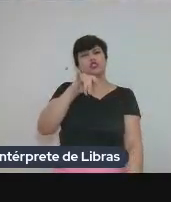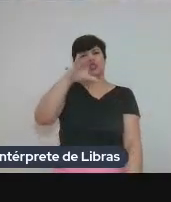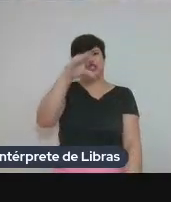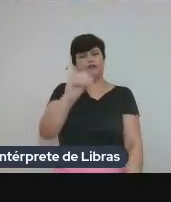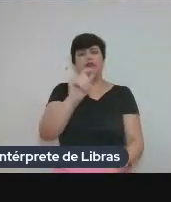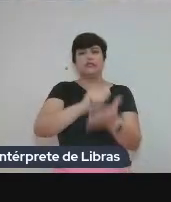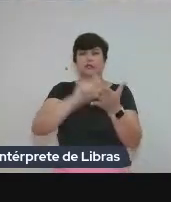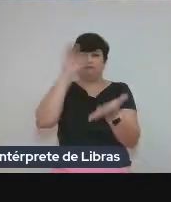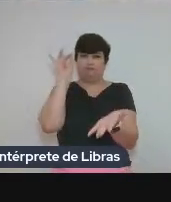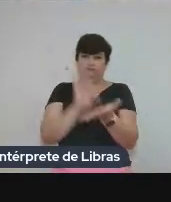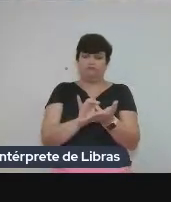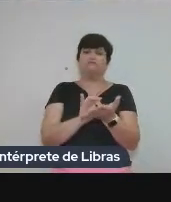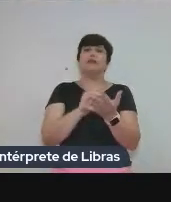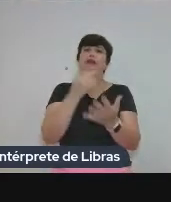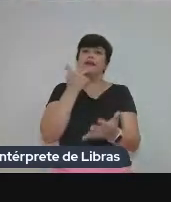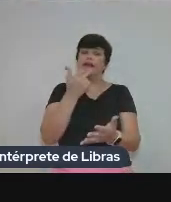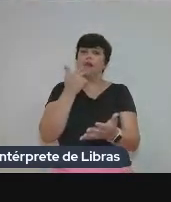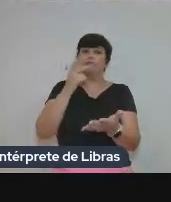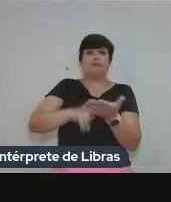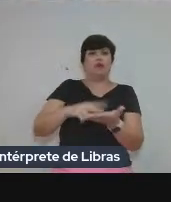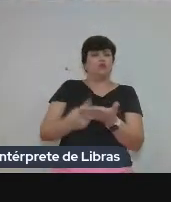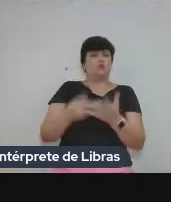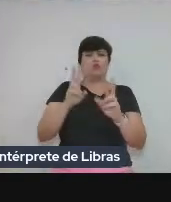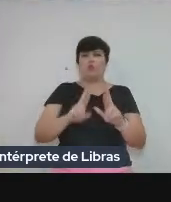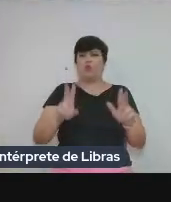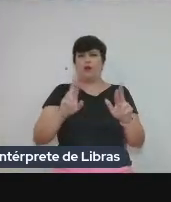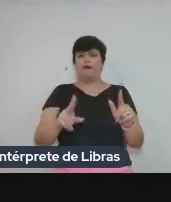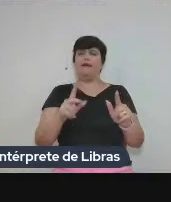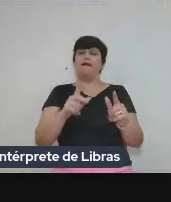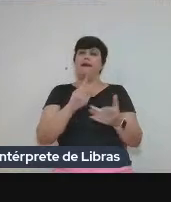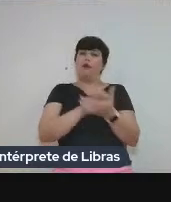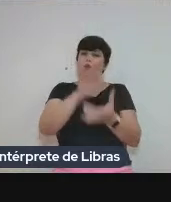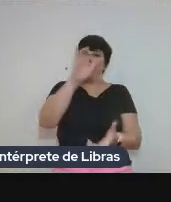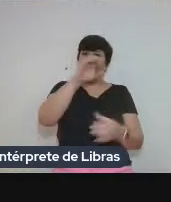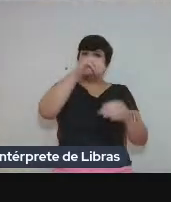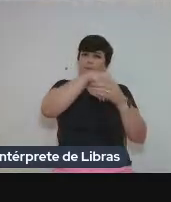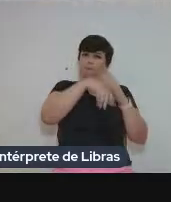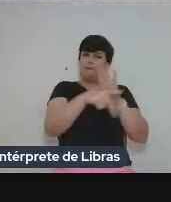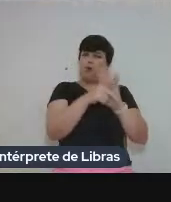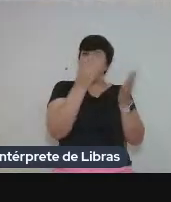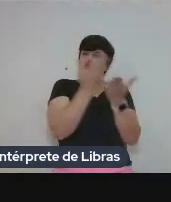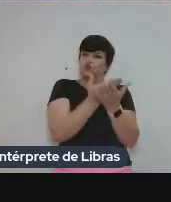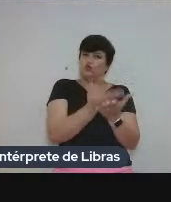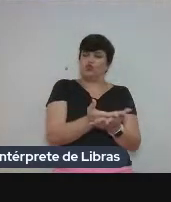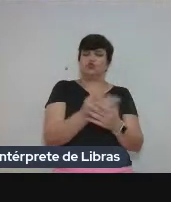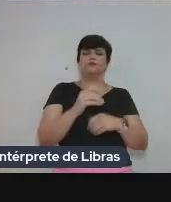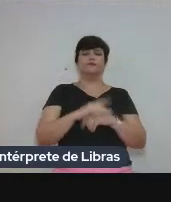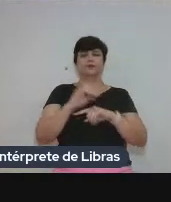originalmente em inglês, não são traduções, e é um corpo dito a finalidade dele.